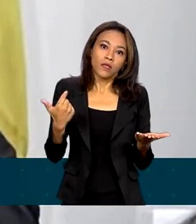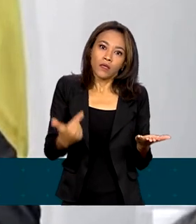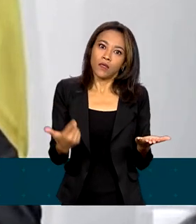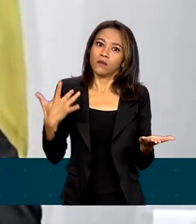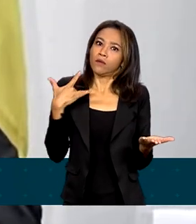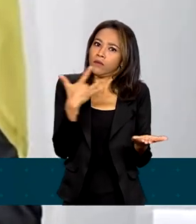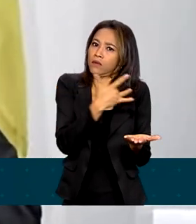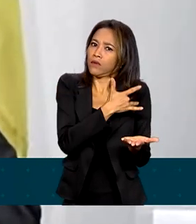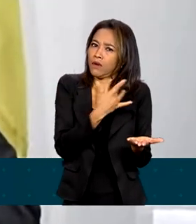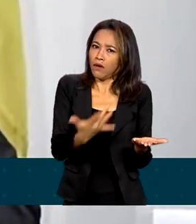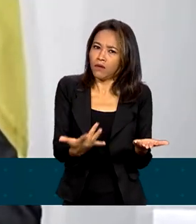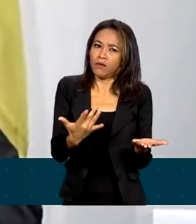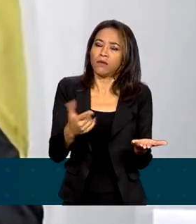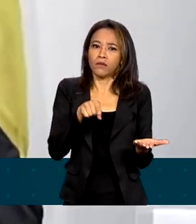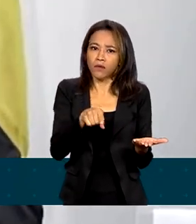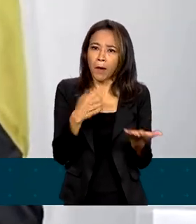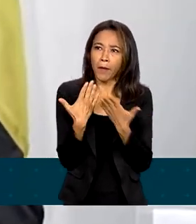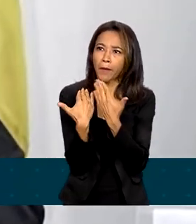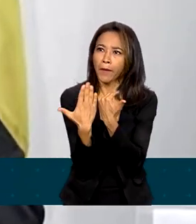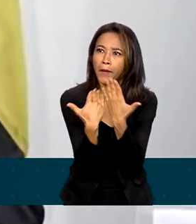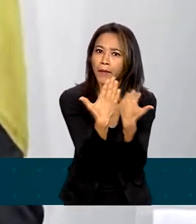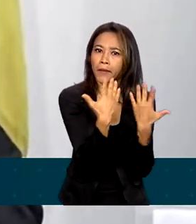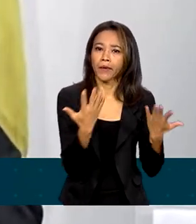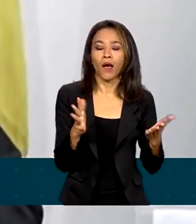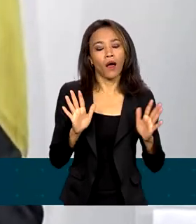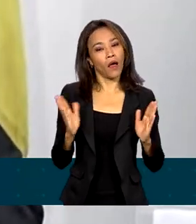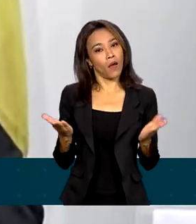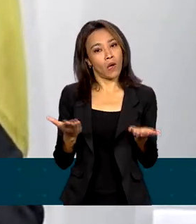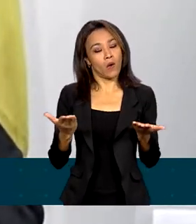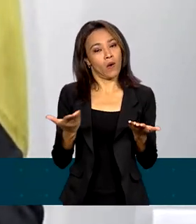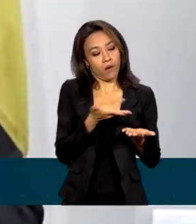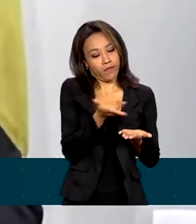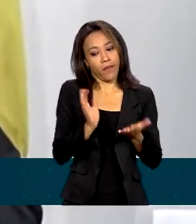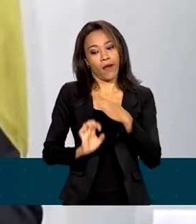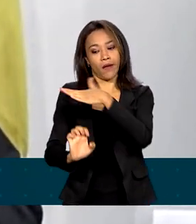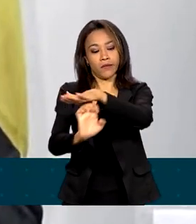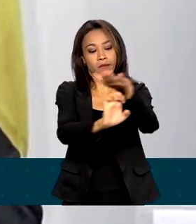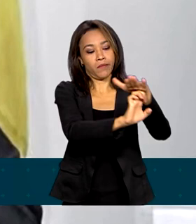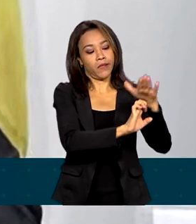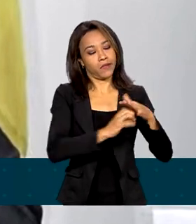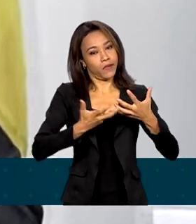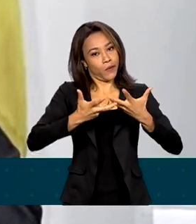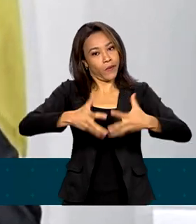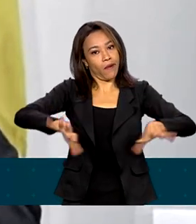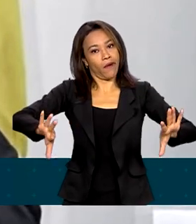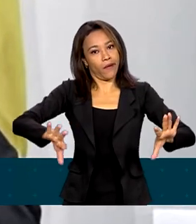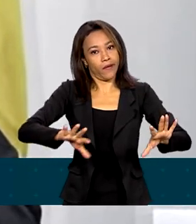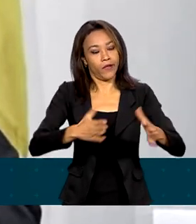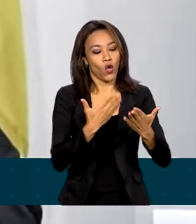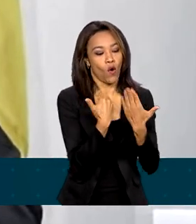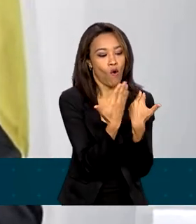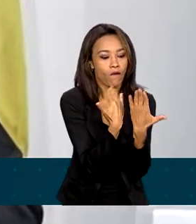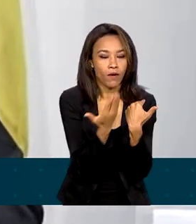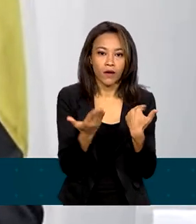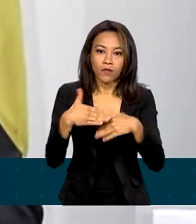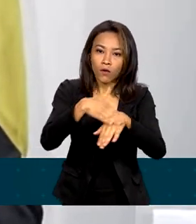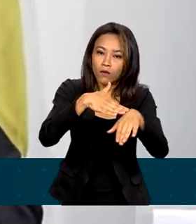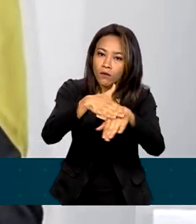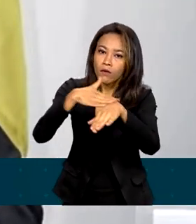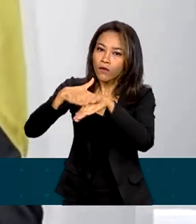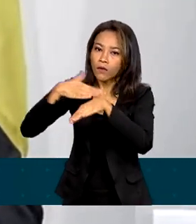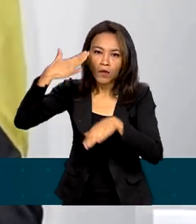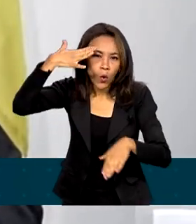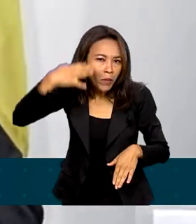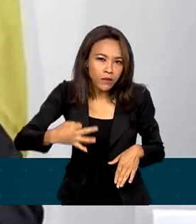saudáveis, civilidade. Agora, as empresas que não quiserem o diálogo, a negociação, entendimento,